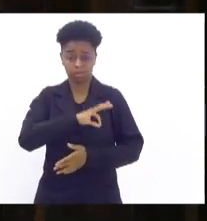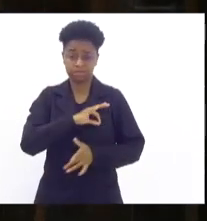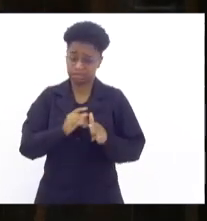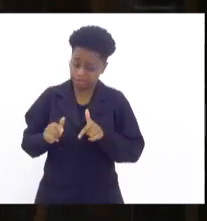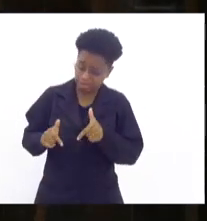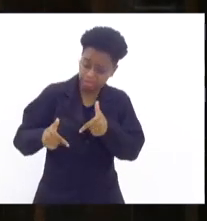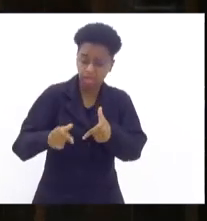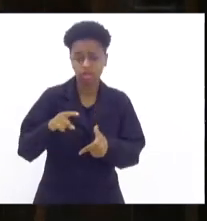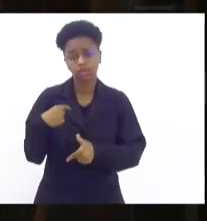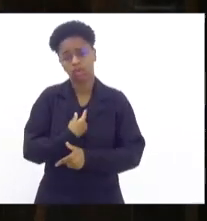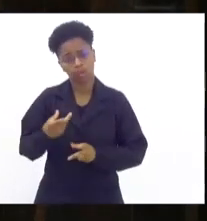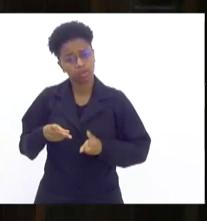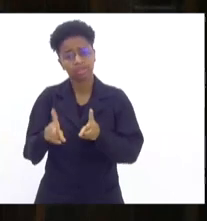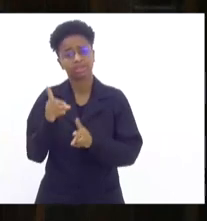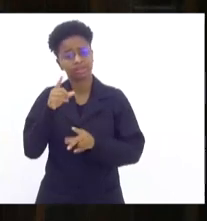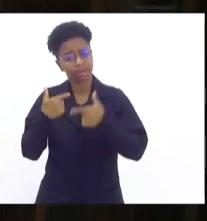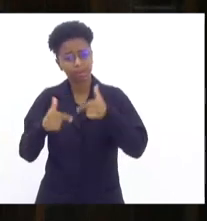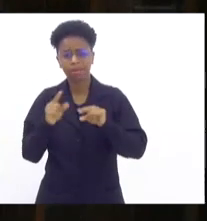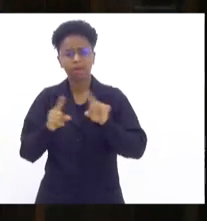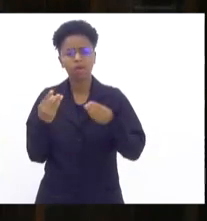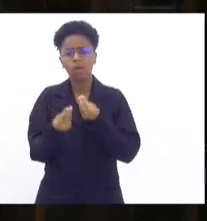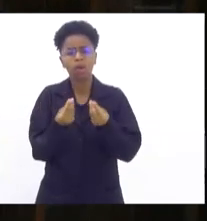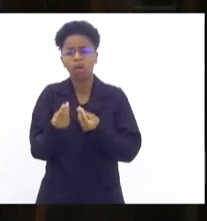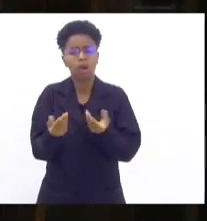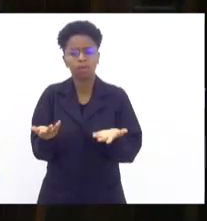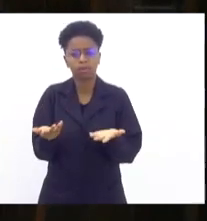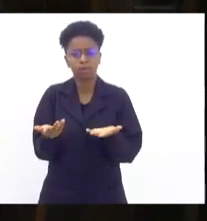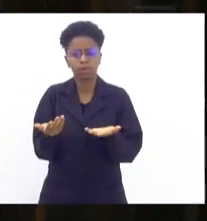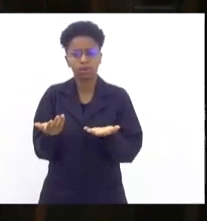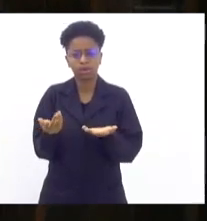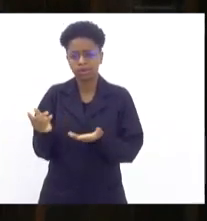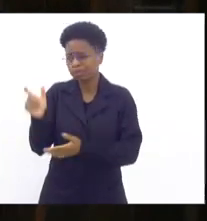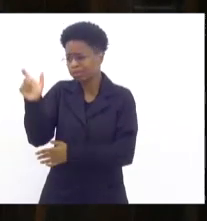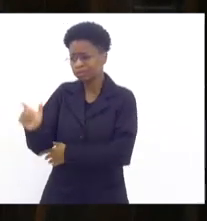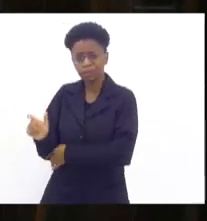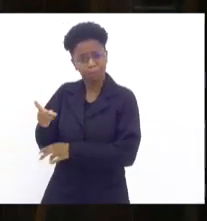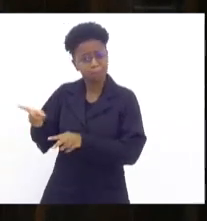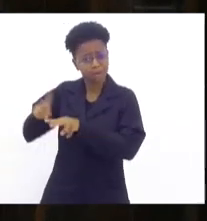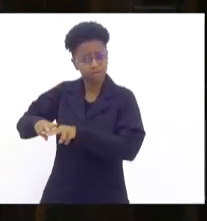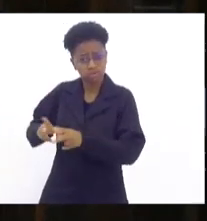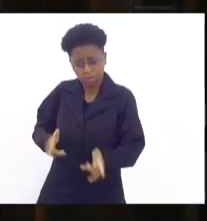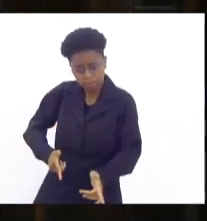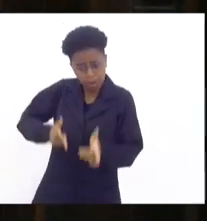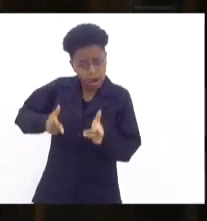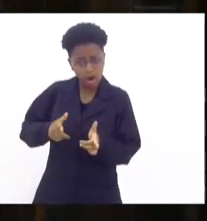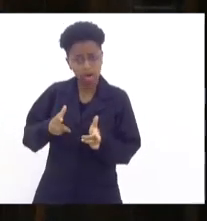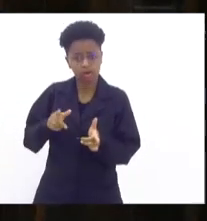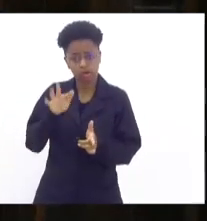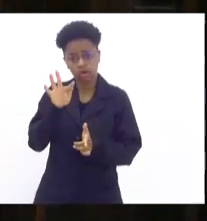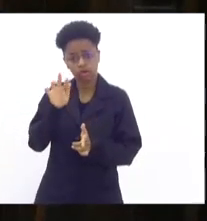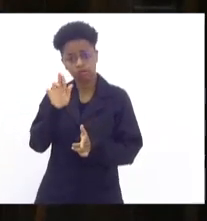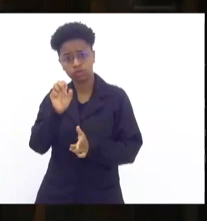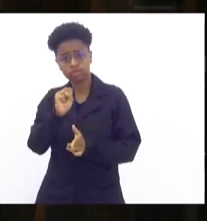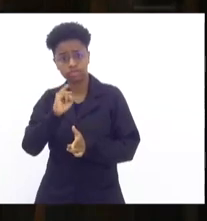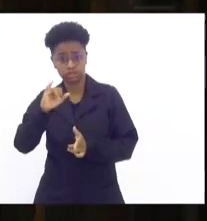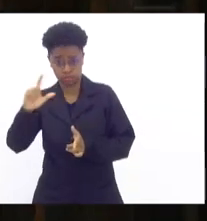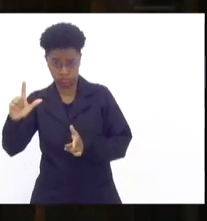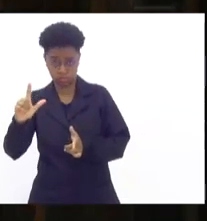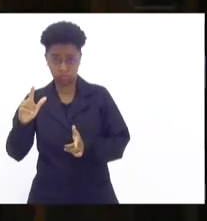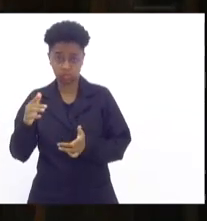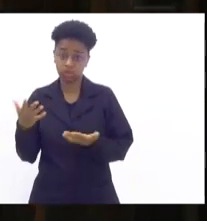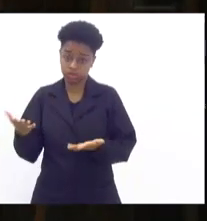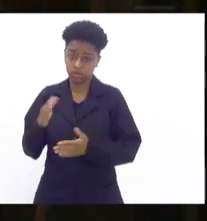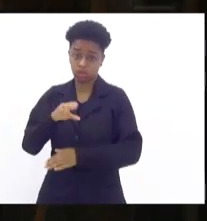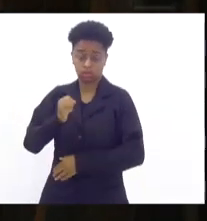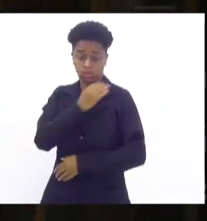continuar trabalhando, mas esse é um caso emblemático. O camarada foi preso com um fuzil, atuado lá pela equipe brilhantemente do